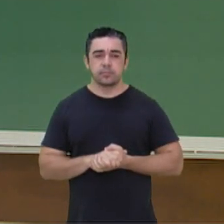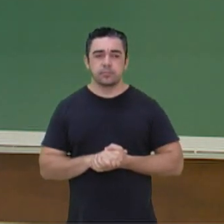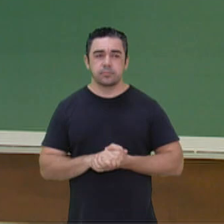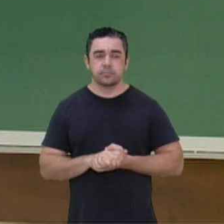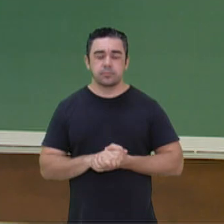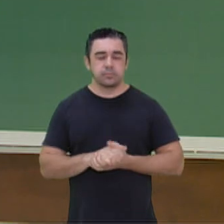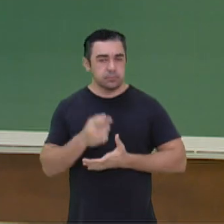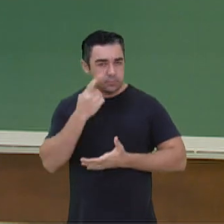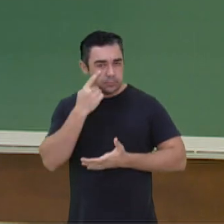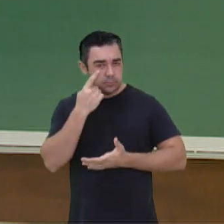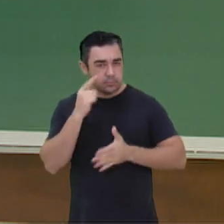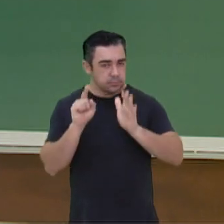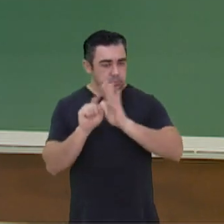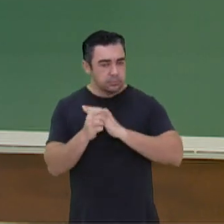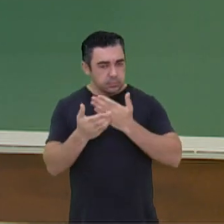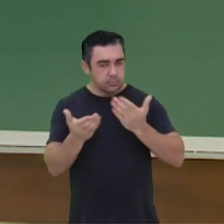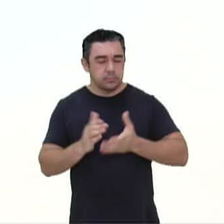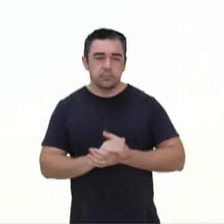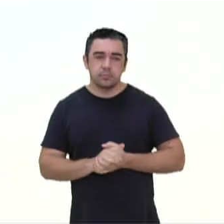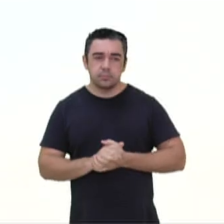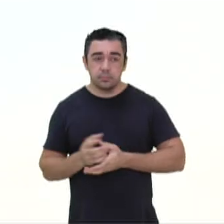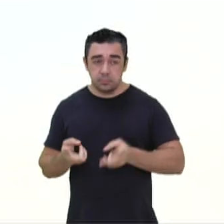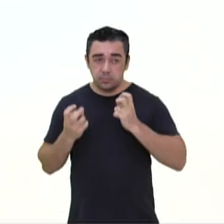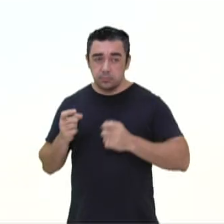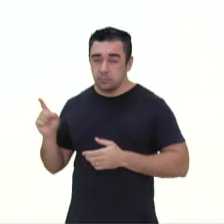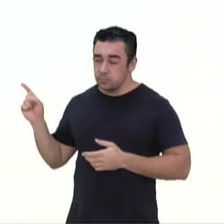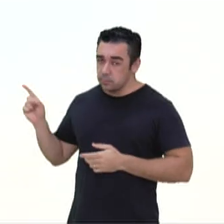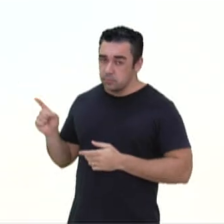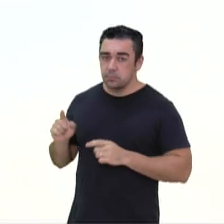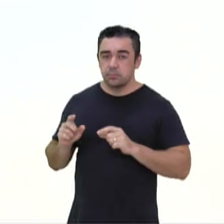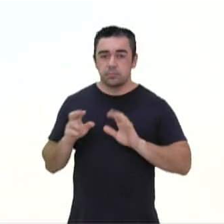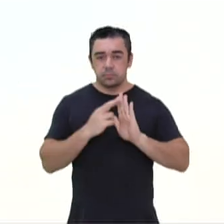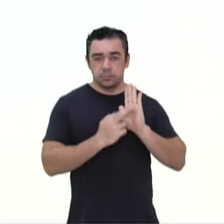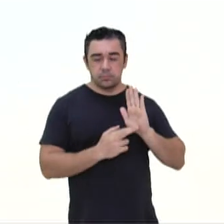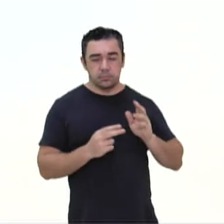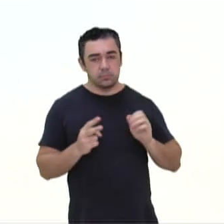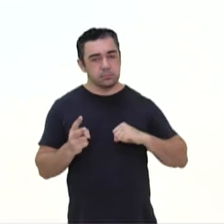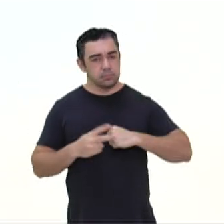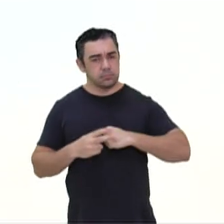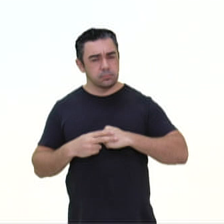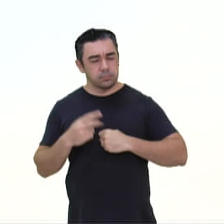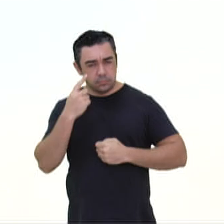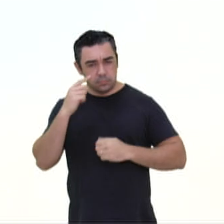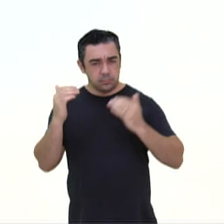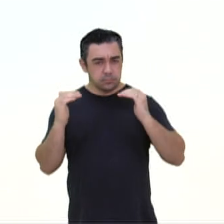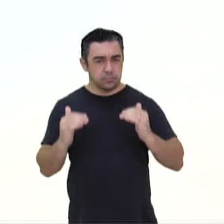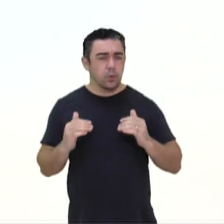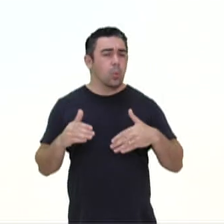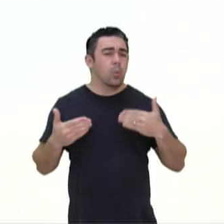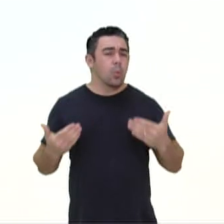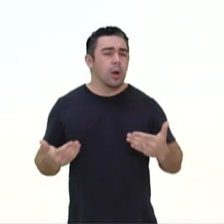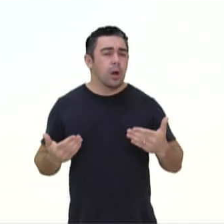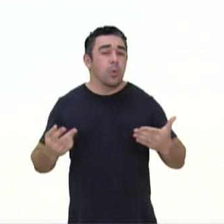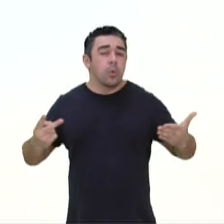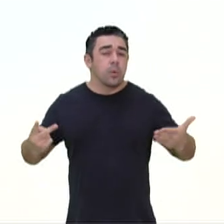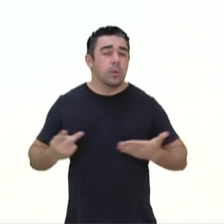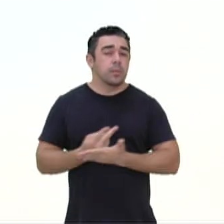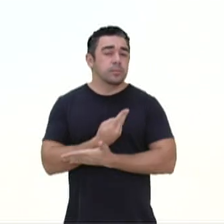Vamos, então, para um quiz? Observe a regência verbal nas frases abaixo e indique qual está